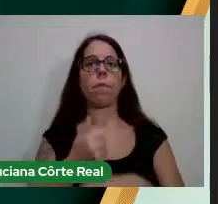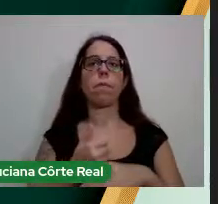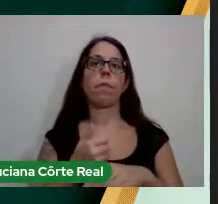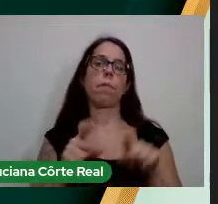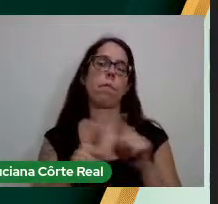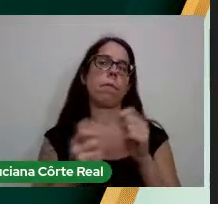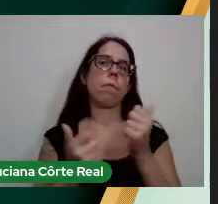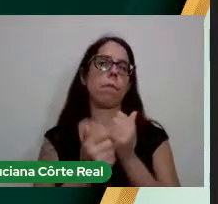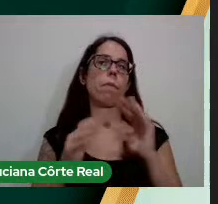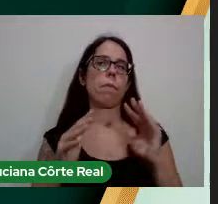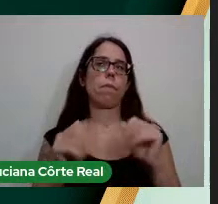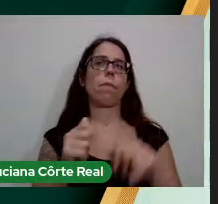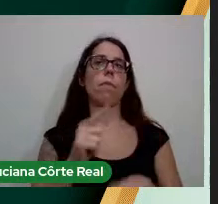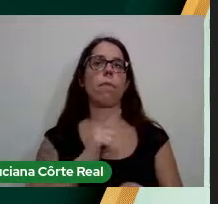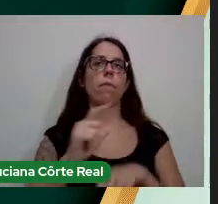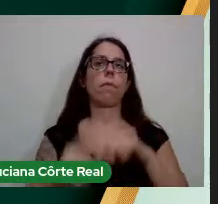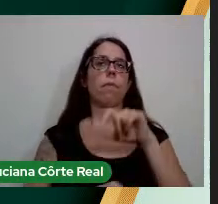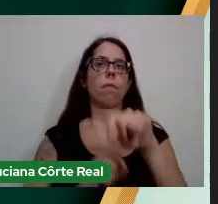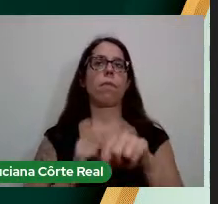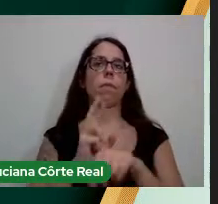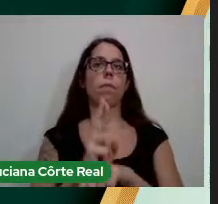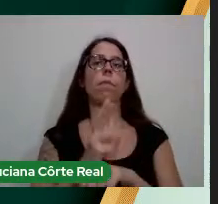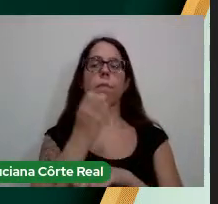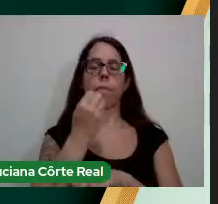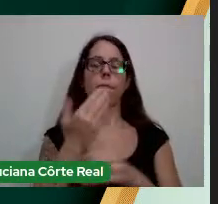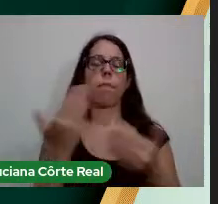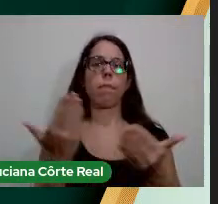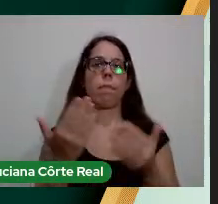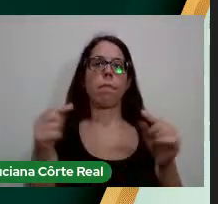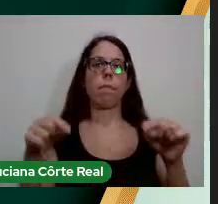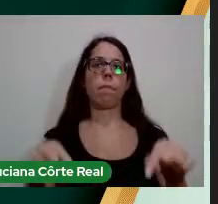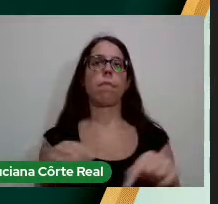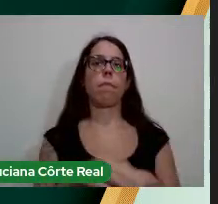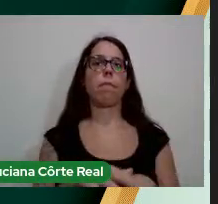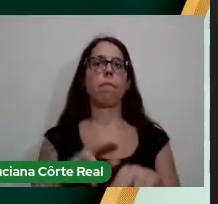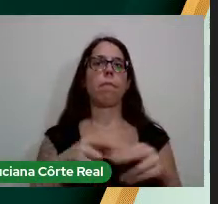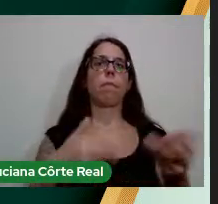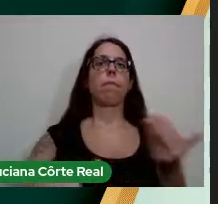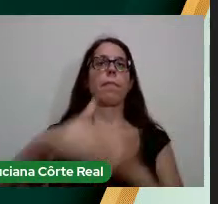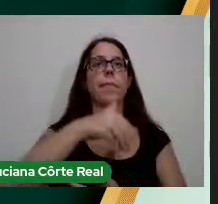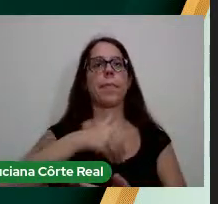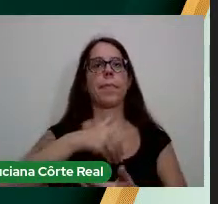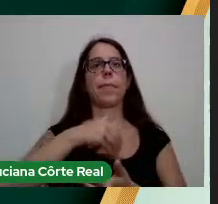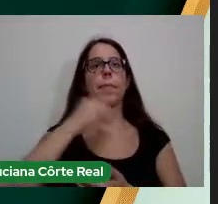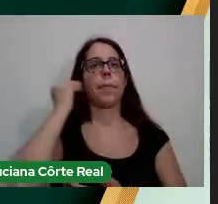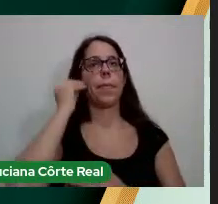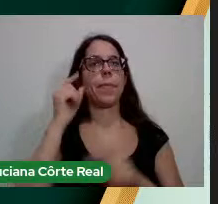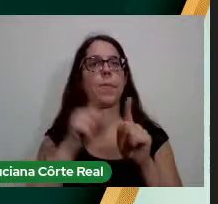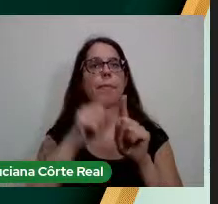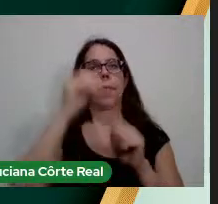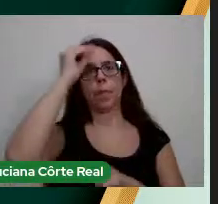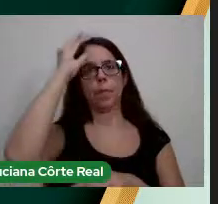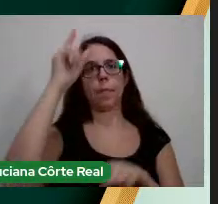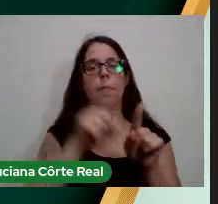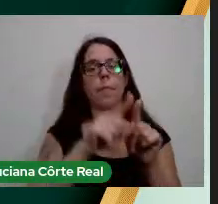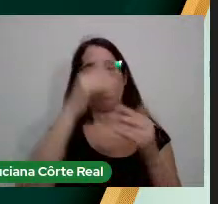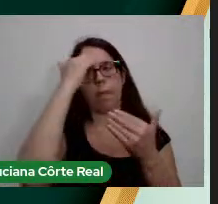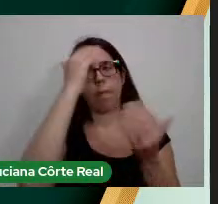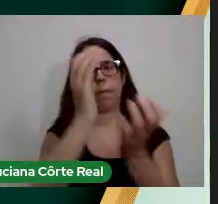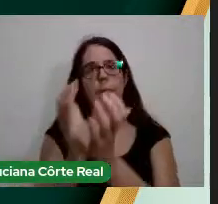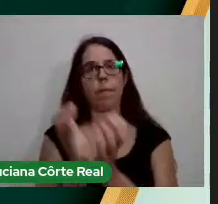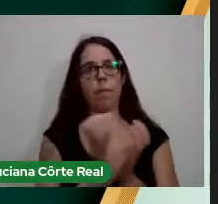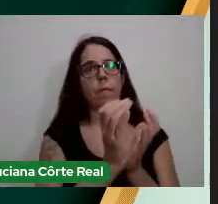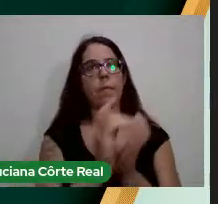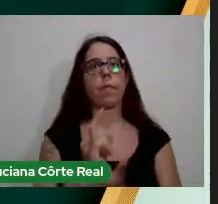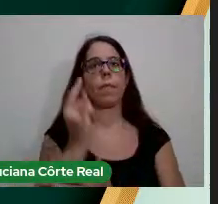tutoras Aqui estão bem representados Pelo compartilhamento de experiências, de saberes Também aos colegas E